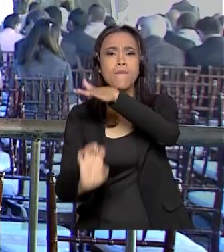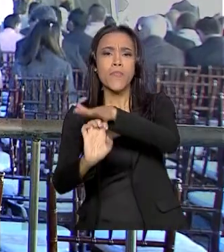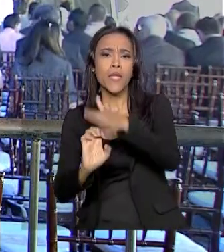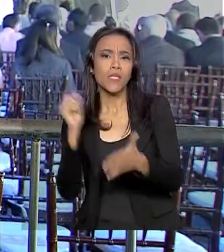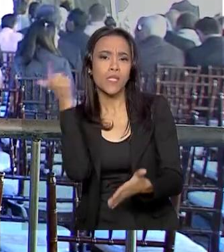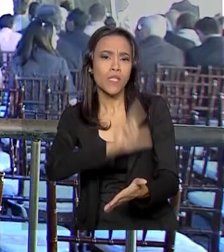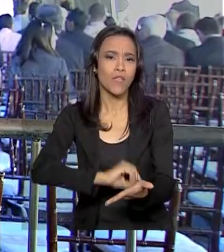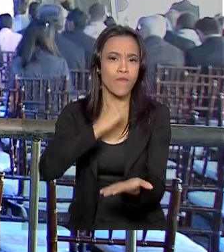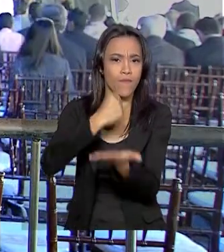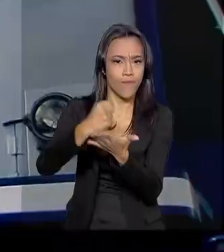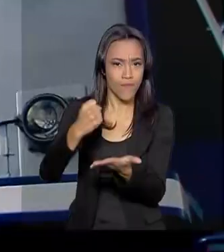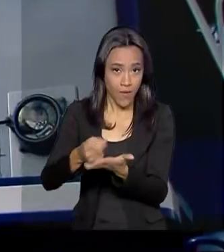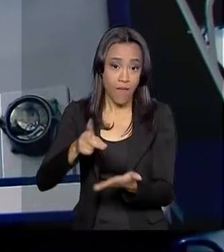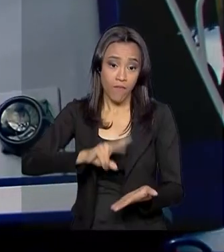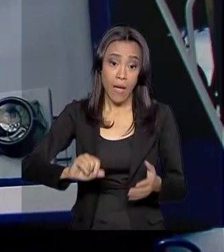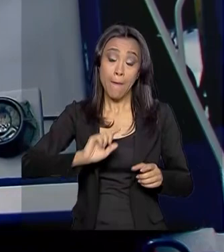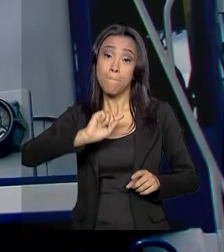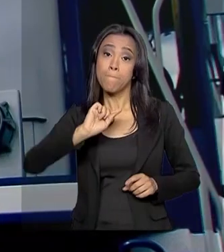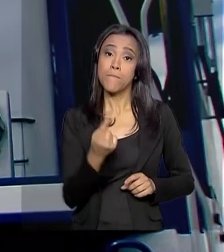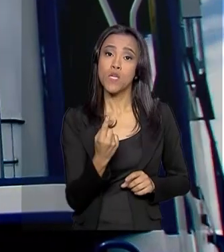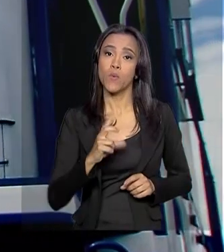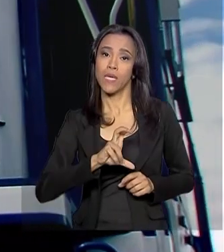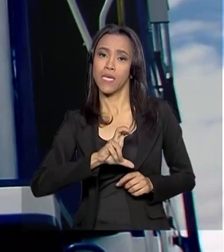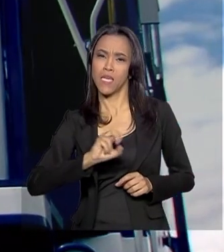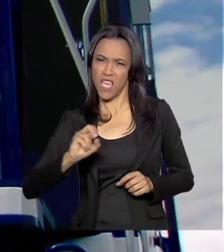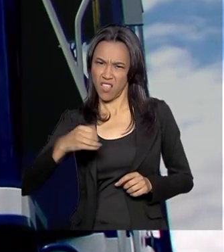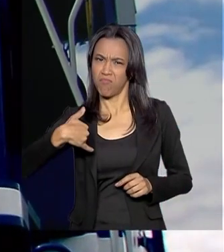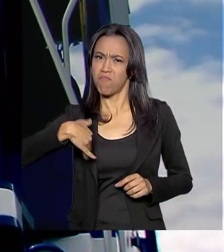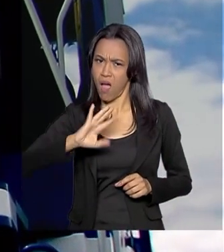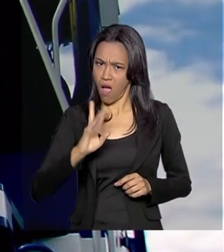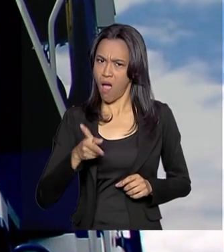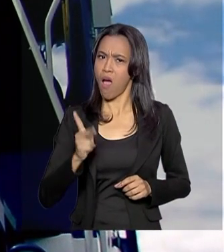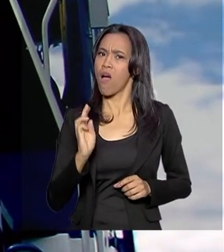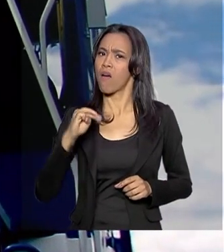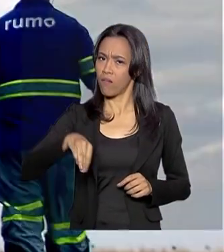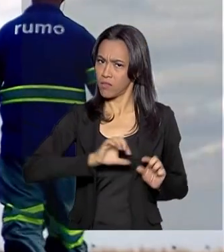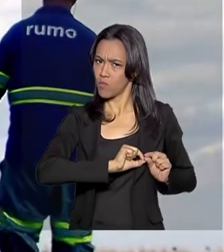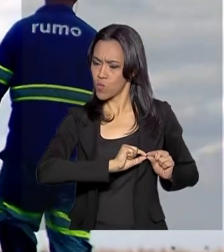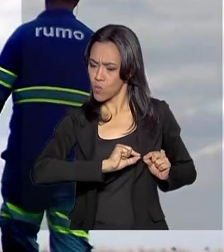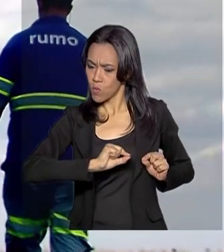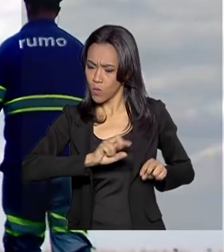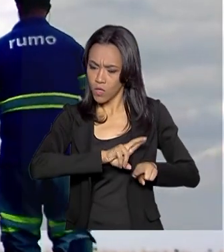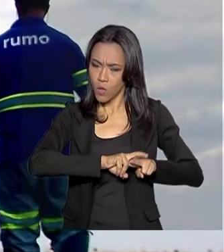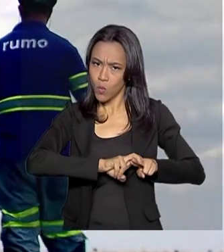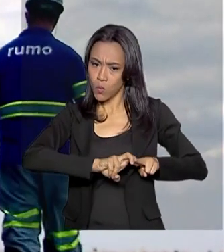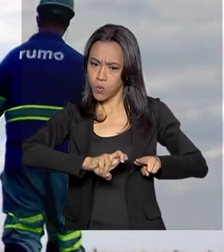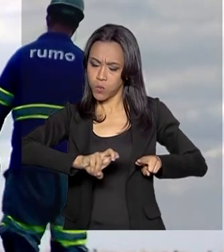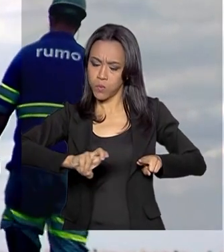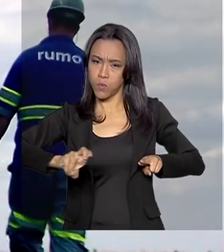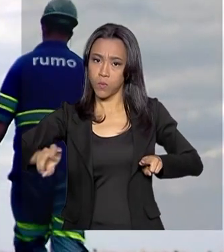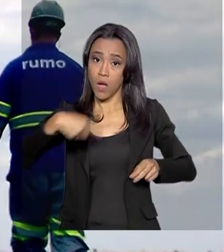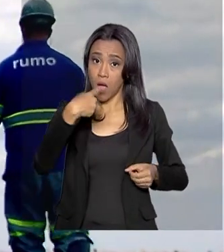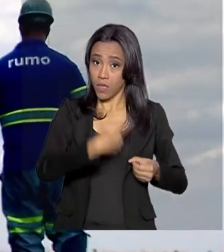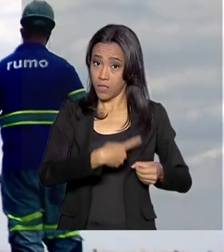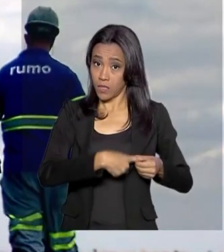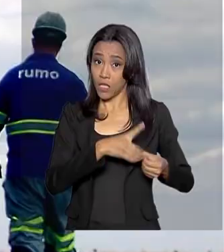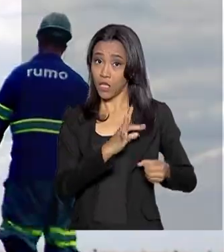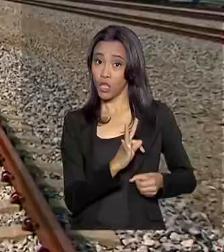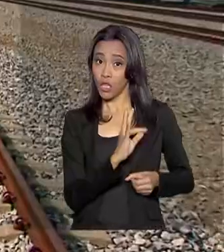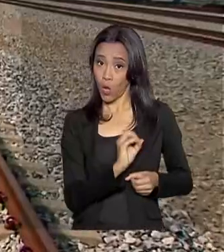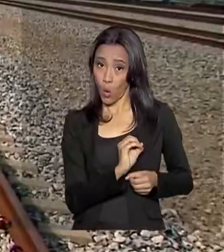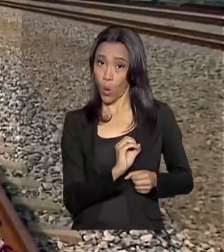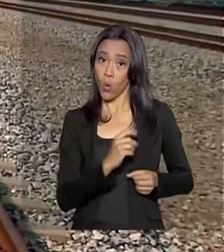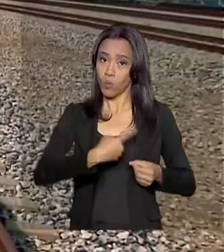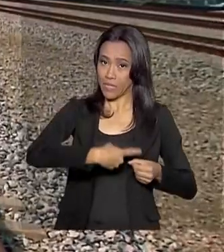por operar um trecho de 1.500 quilômetros, de mais de 1.500 quilômetros, aliás. E como você disse, esse trecho sai lá de Porto Nacional, em Tocantins,